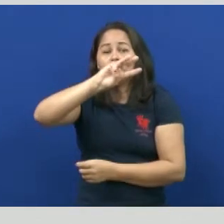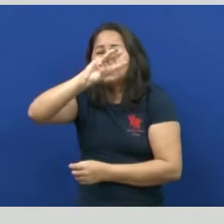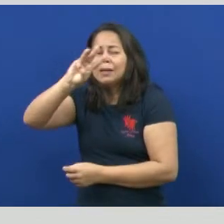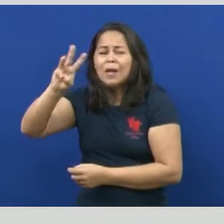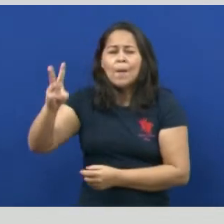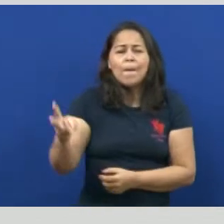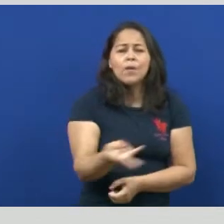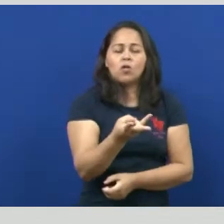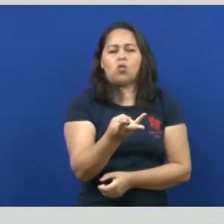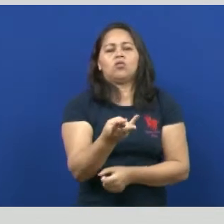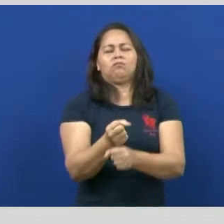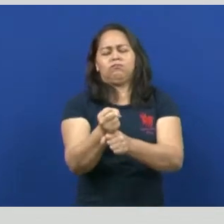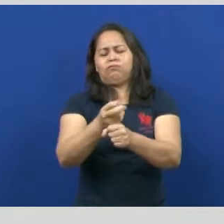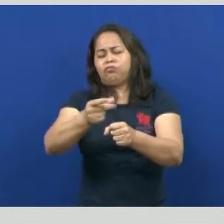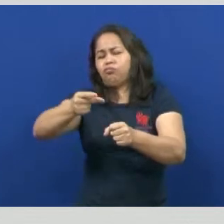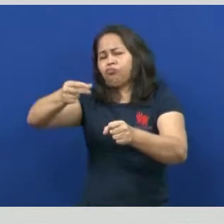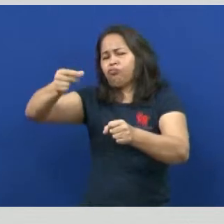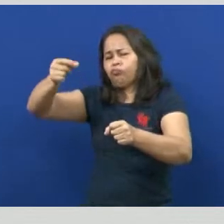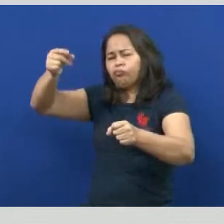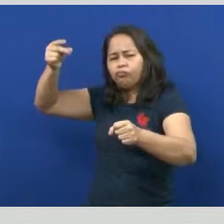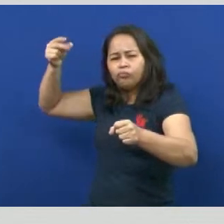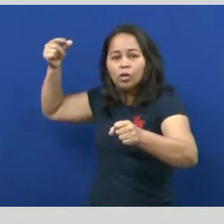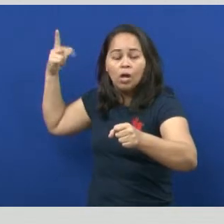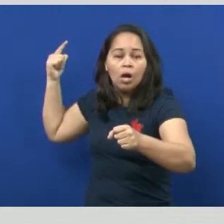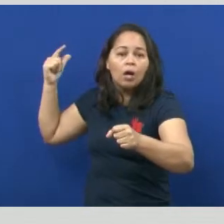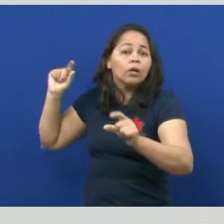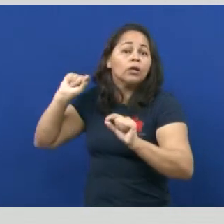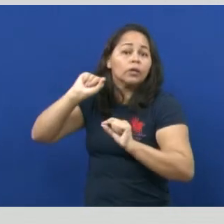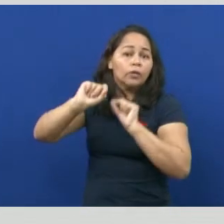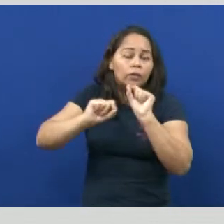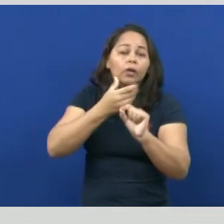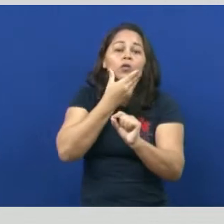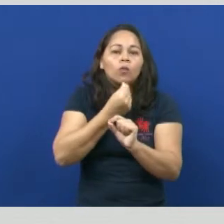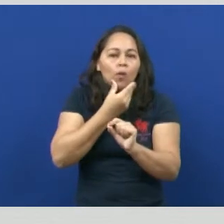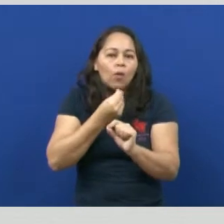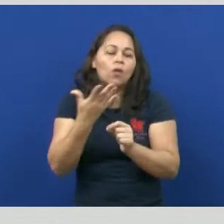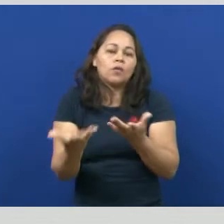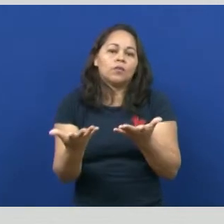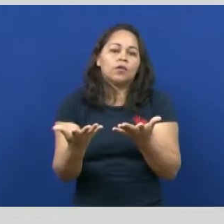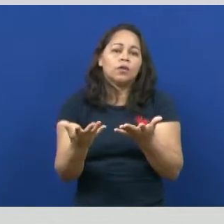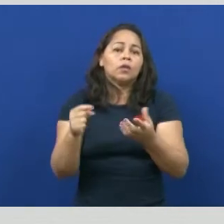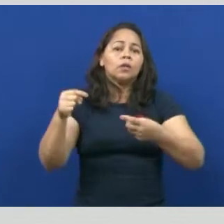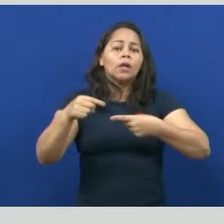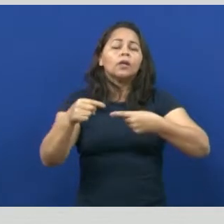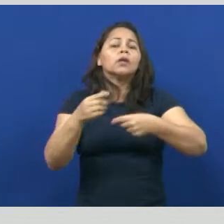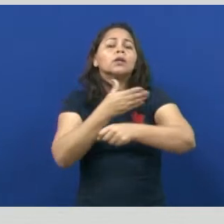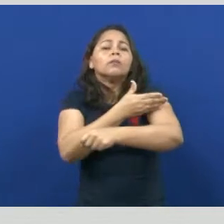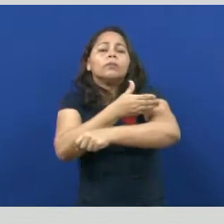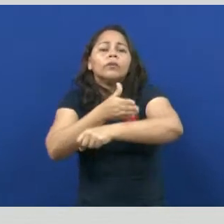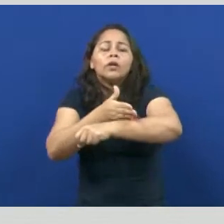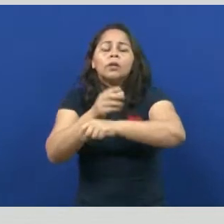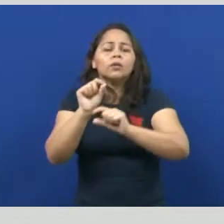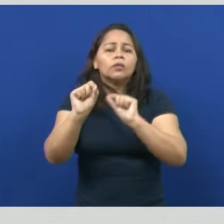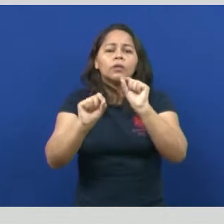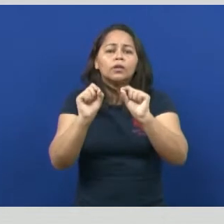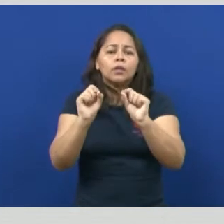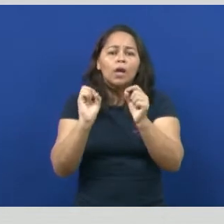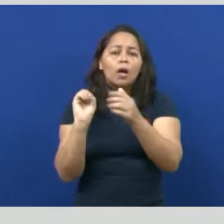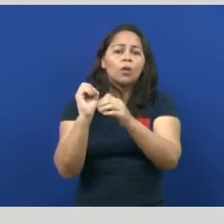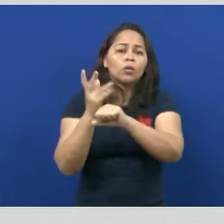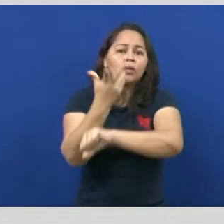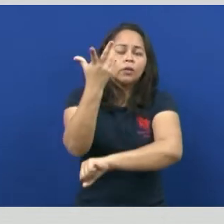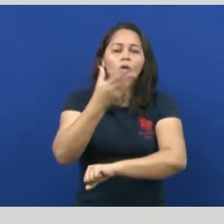de anos, Três milhões de anos, aí a gente tem o paleolítico. Nesse período, esses